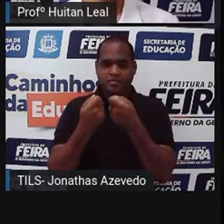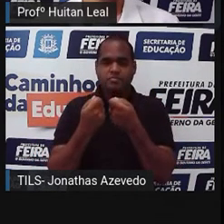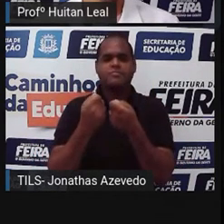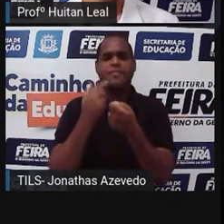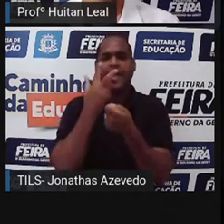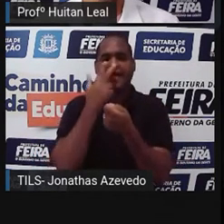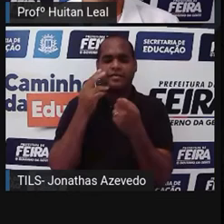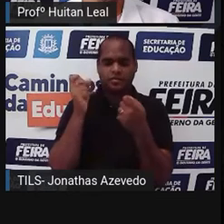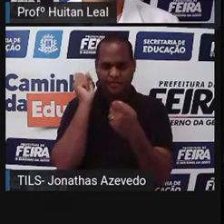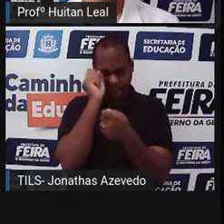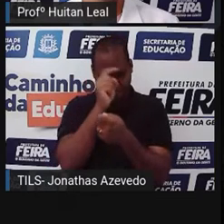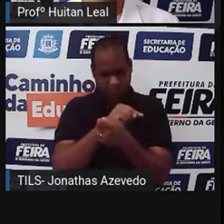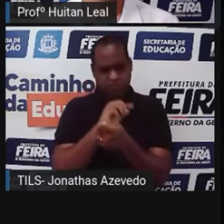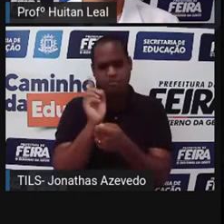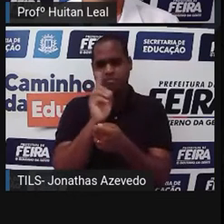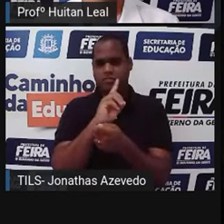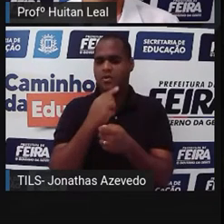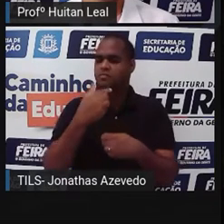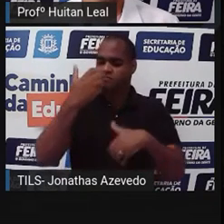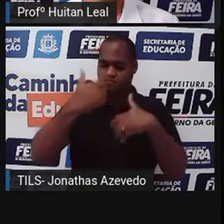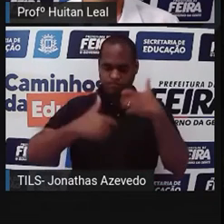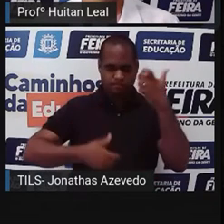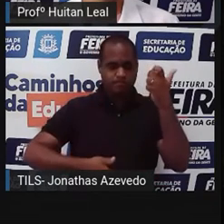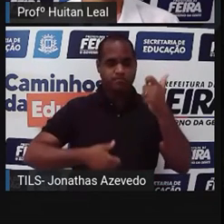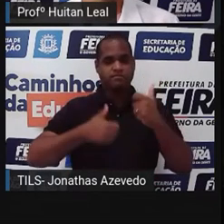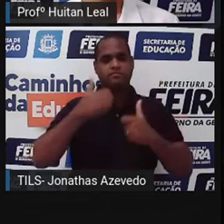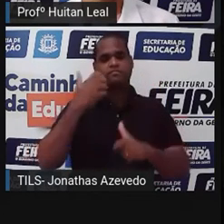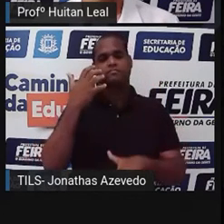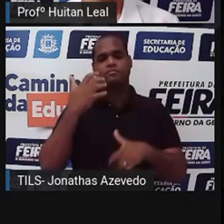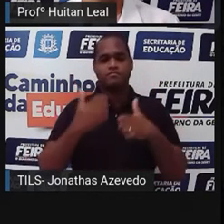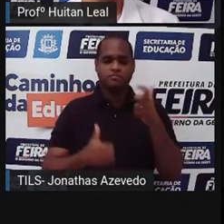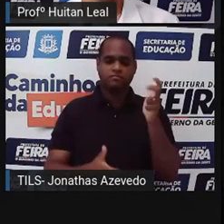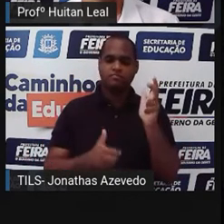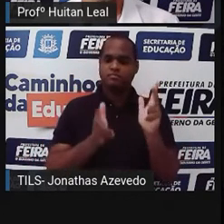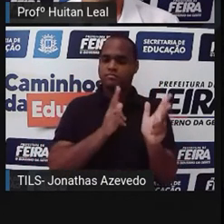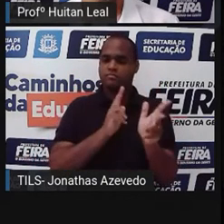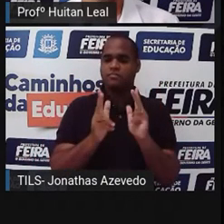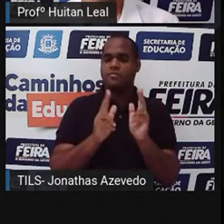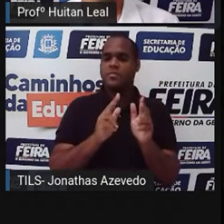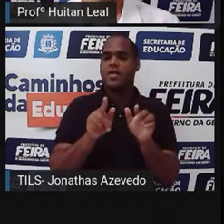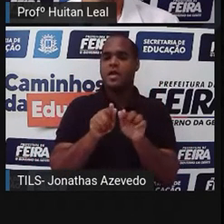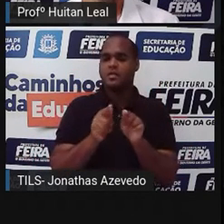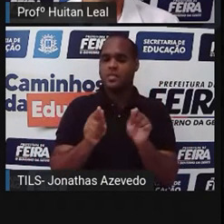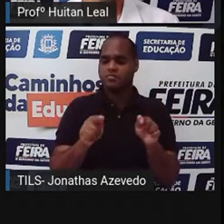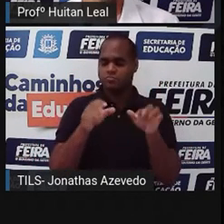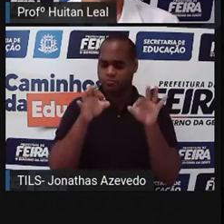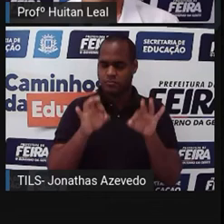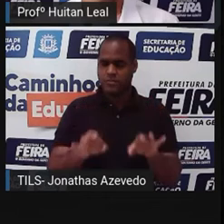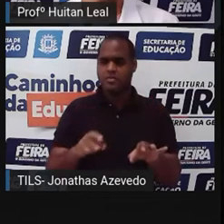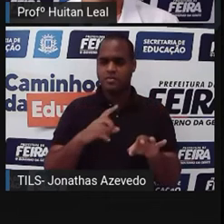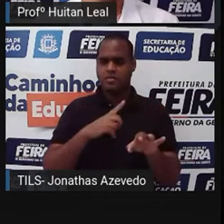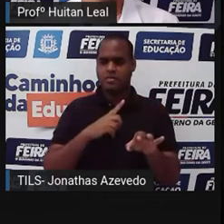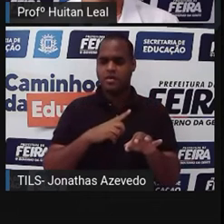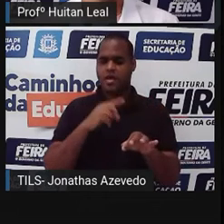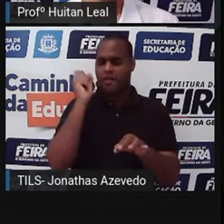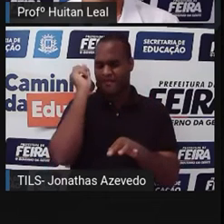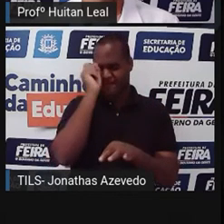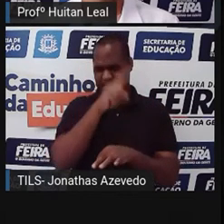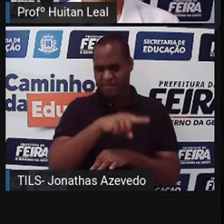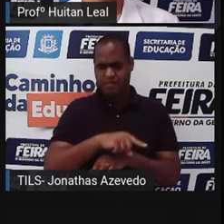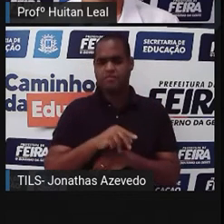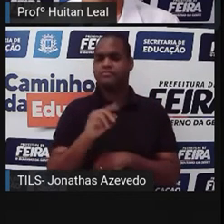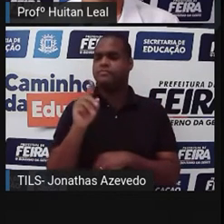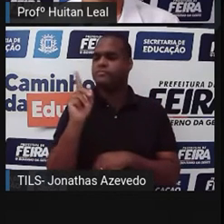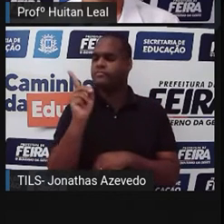complicada, é formal. é formal, não é gramatical, padrão, mas não é uma linguagem complicada, é uma linguagem